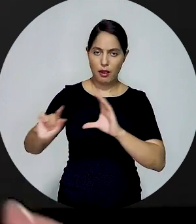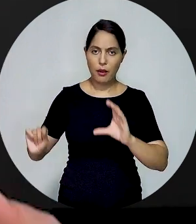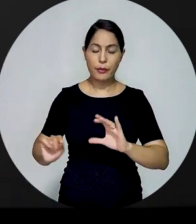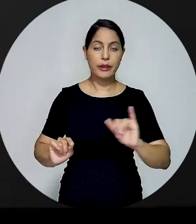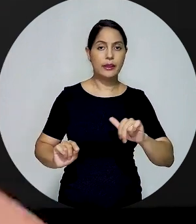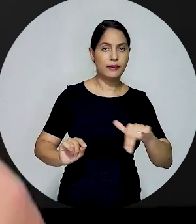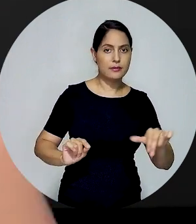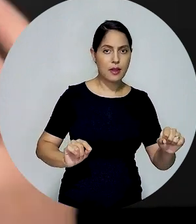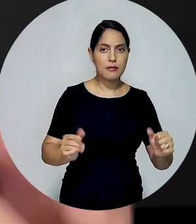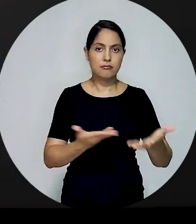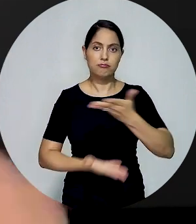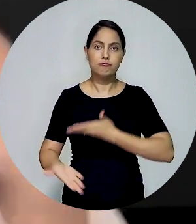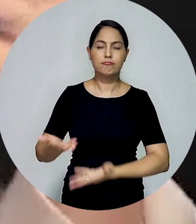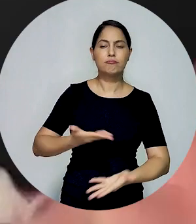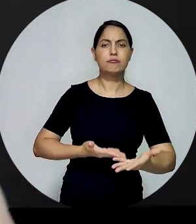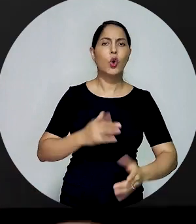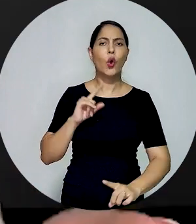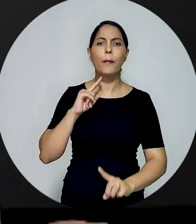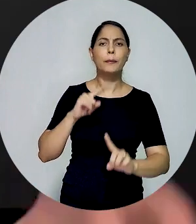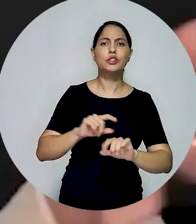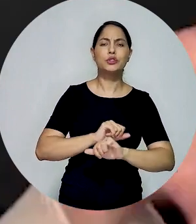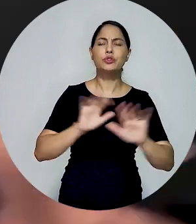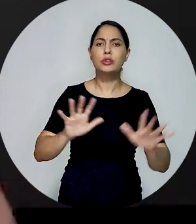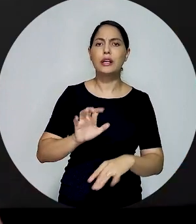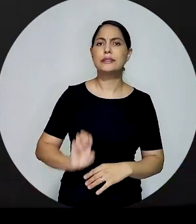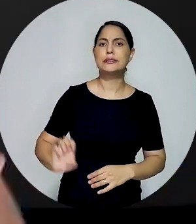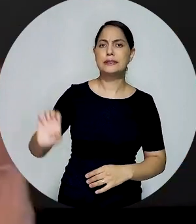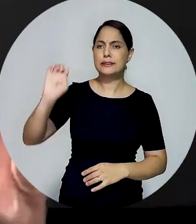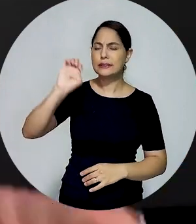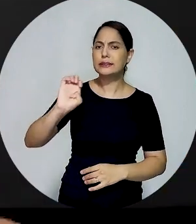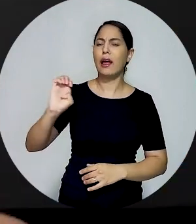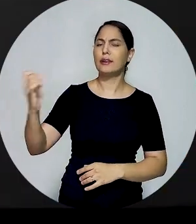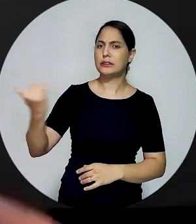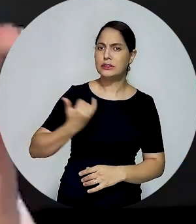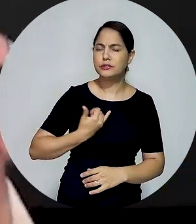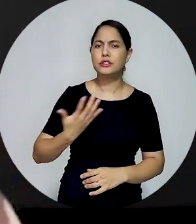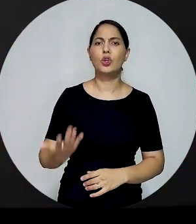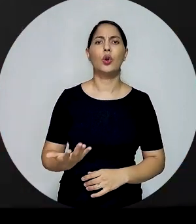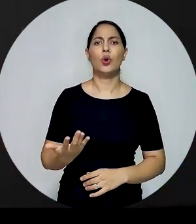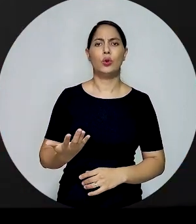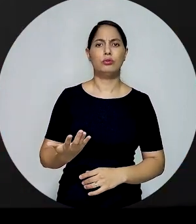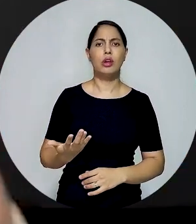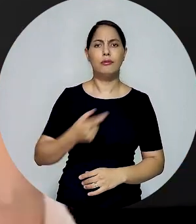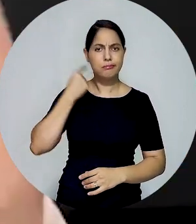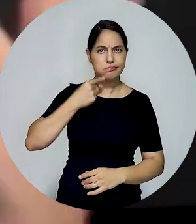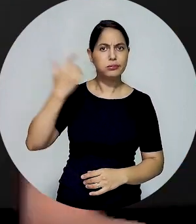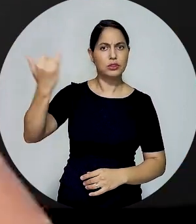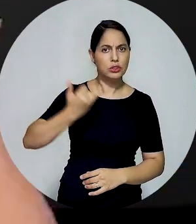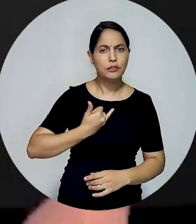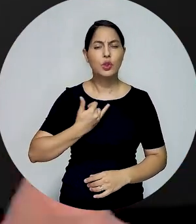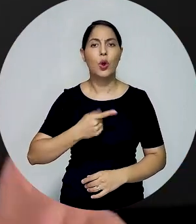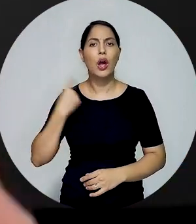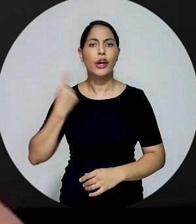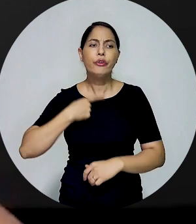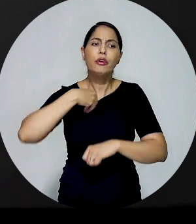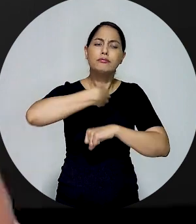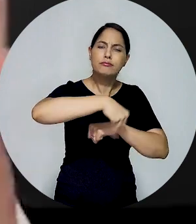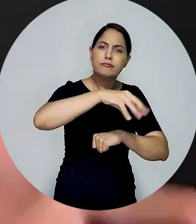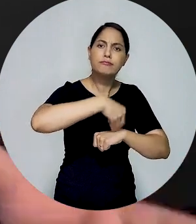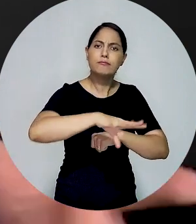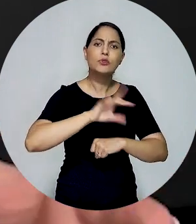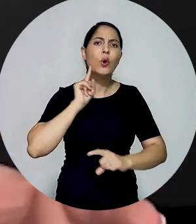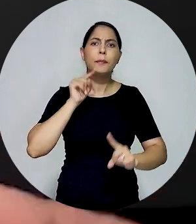junto ao INSS para que a gente leve as sugestões que a gente tem recebido das comissões estaduais, da Comissão Nacional, dos advogados em geral,